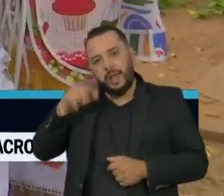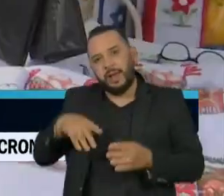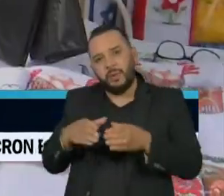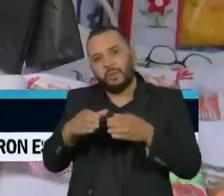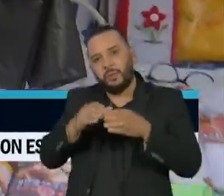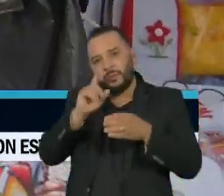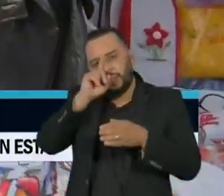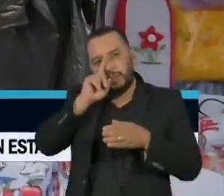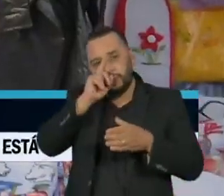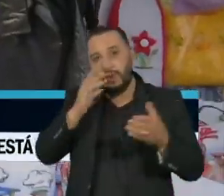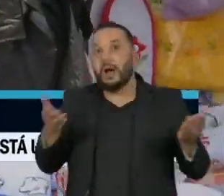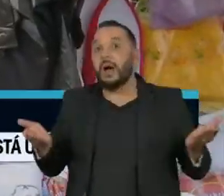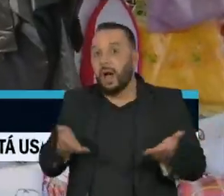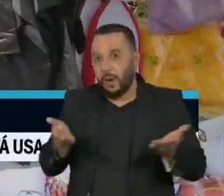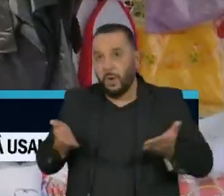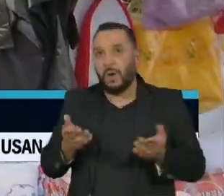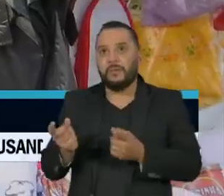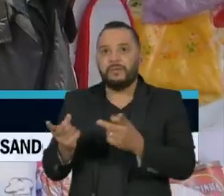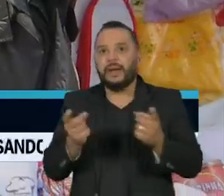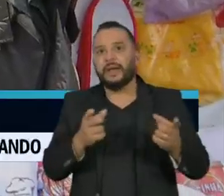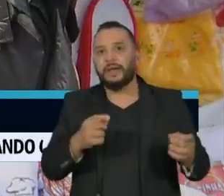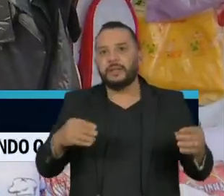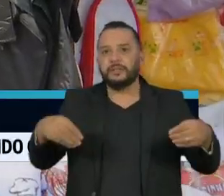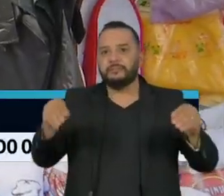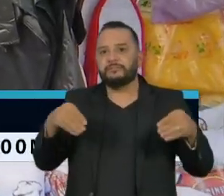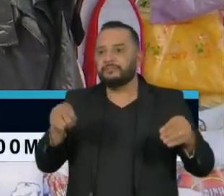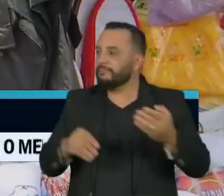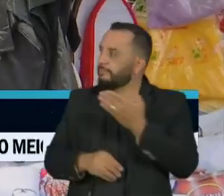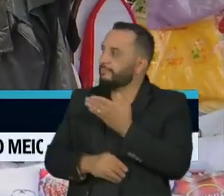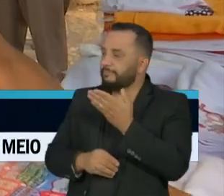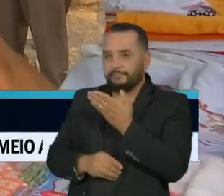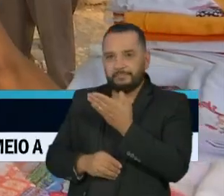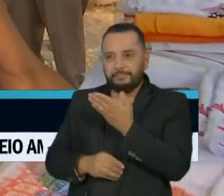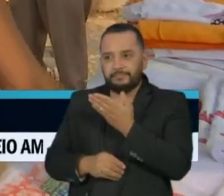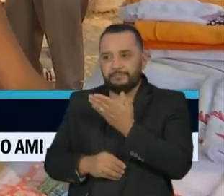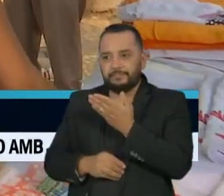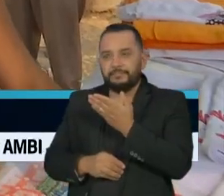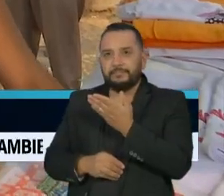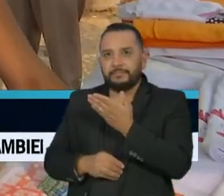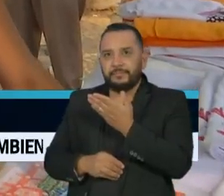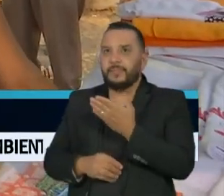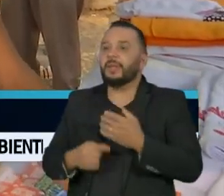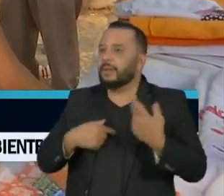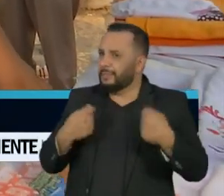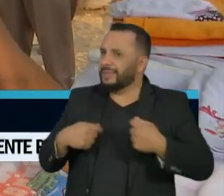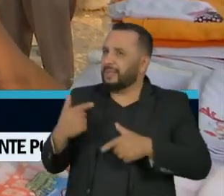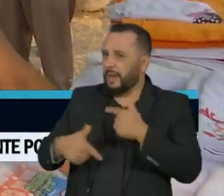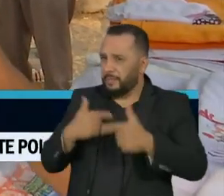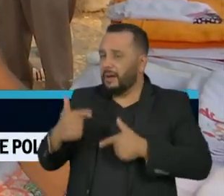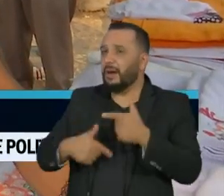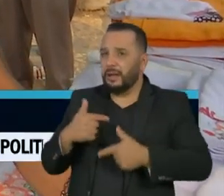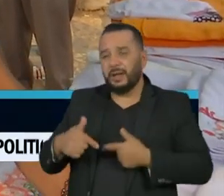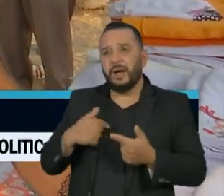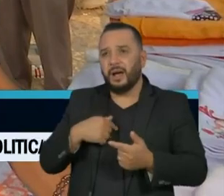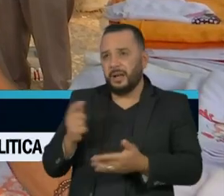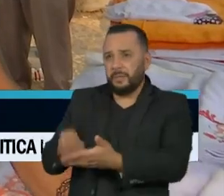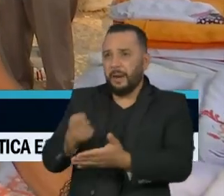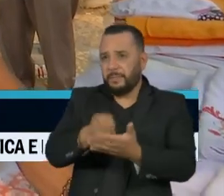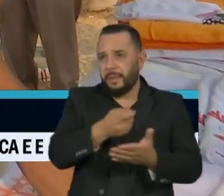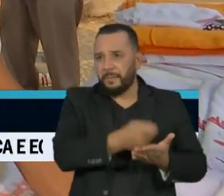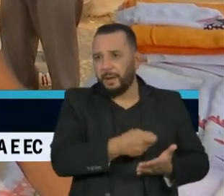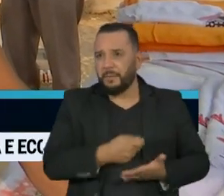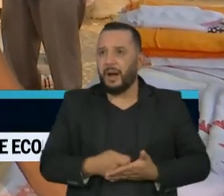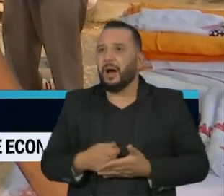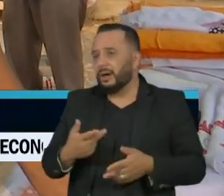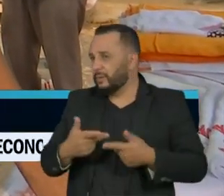grupo de risco. Agora, vende panos de prato nesta barraca que montou. Tem que trabalhar, entendeu, para poder estar pagando as contas, porque